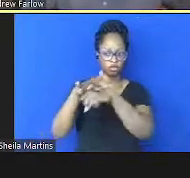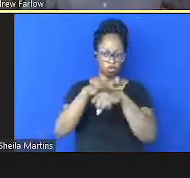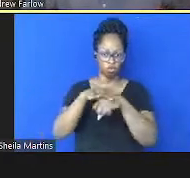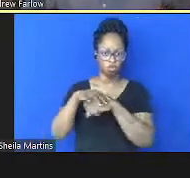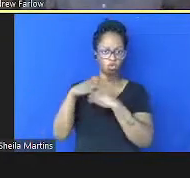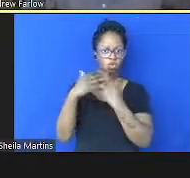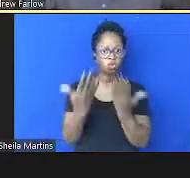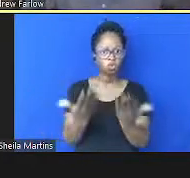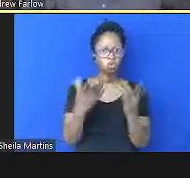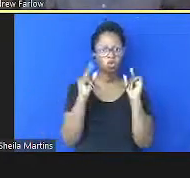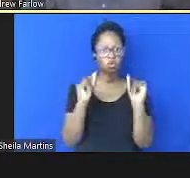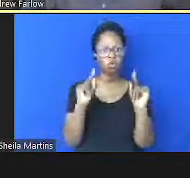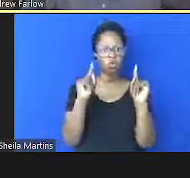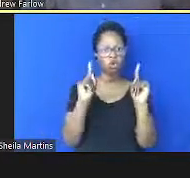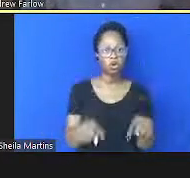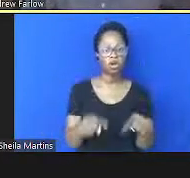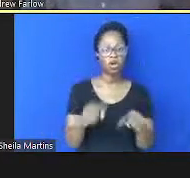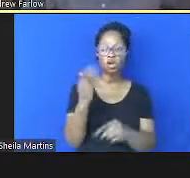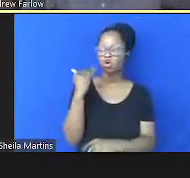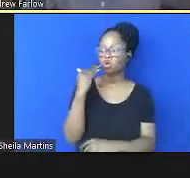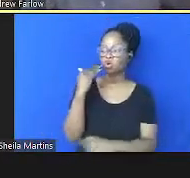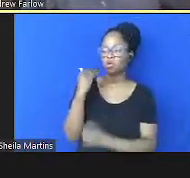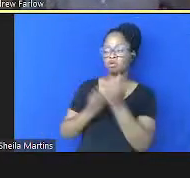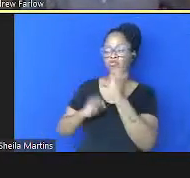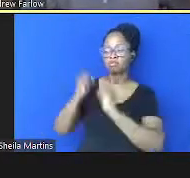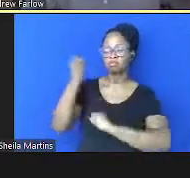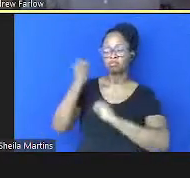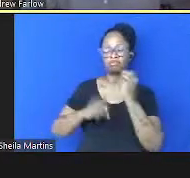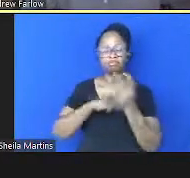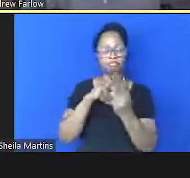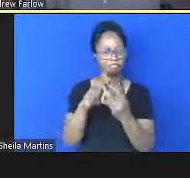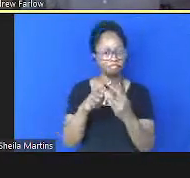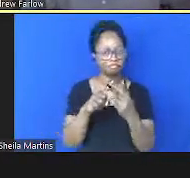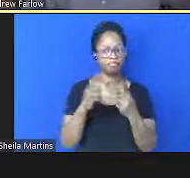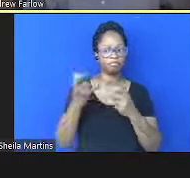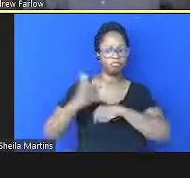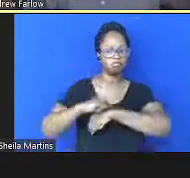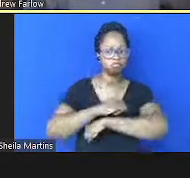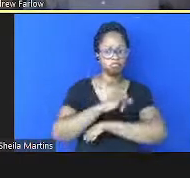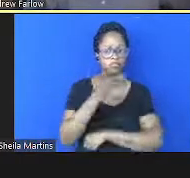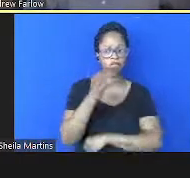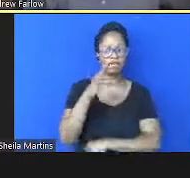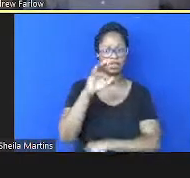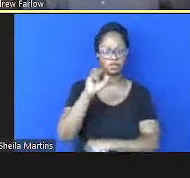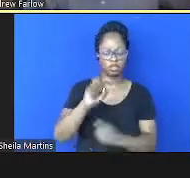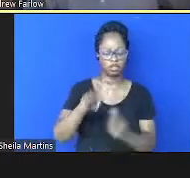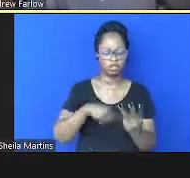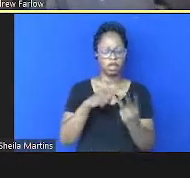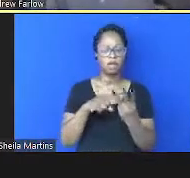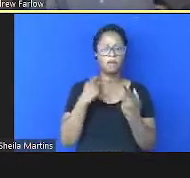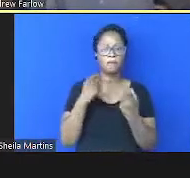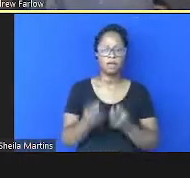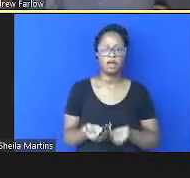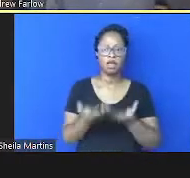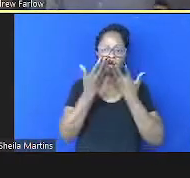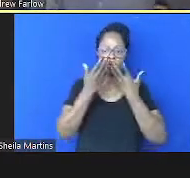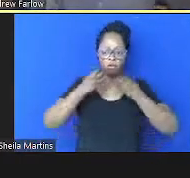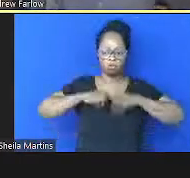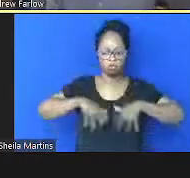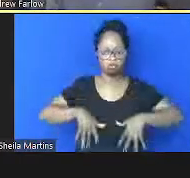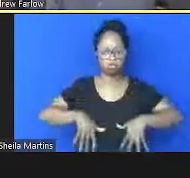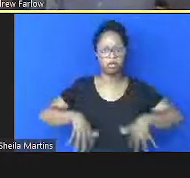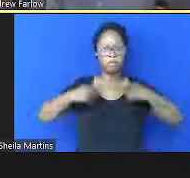a comida industrializada as gorduras trans a gente tem que deveria eliminar essas gorduras